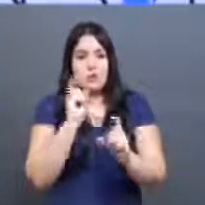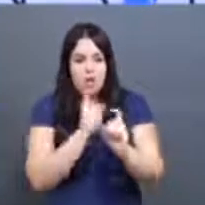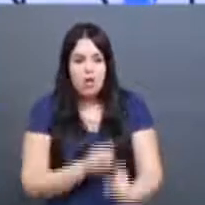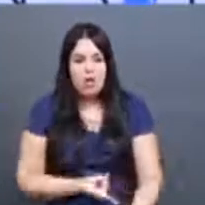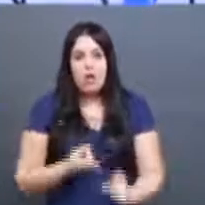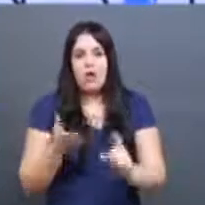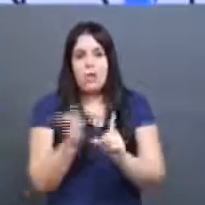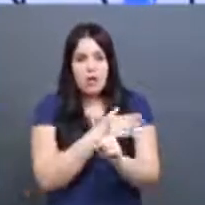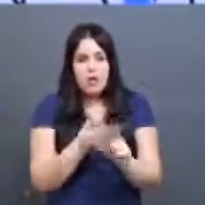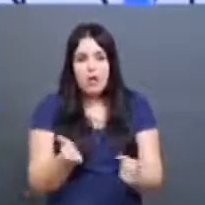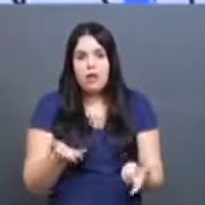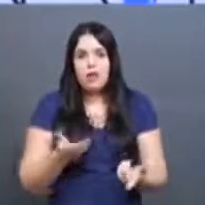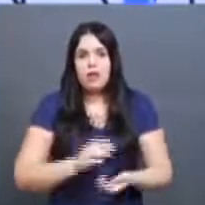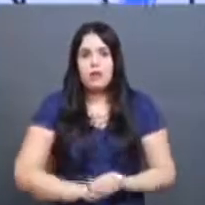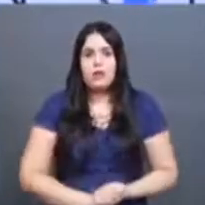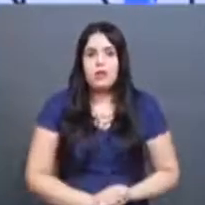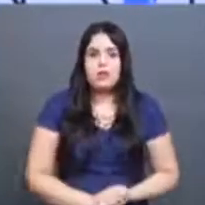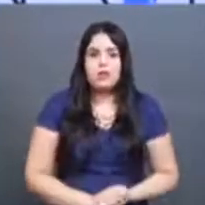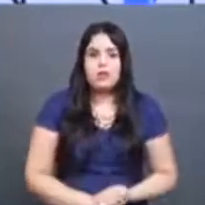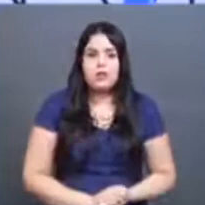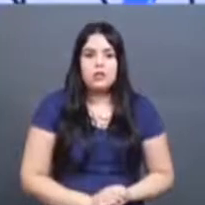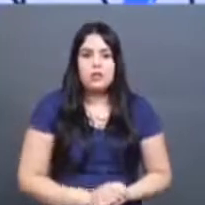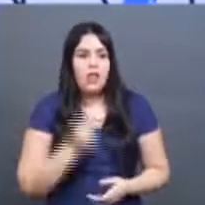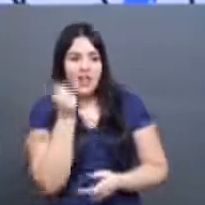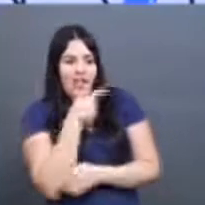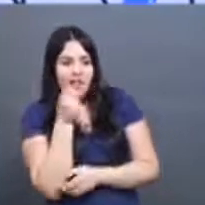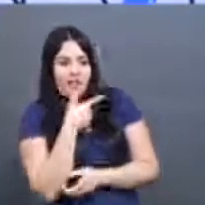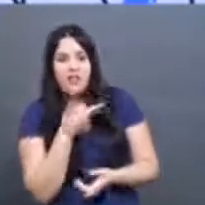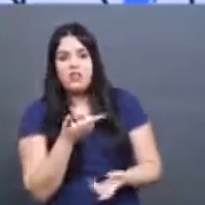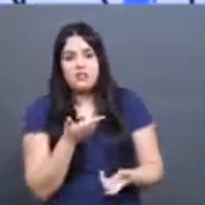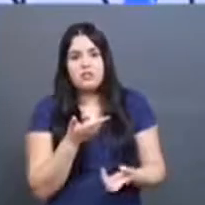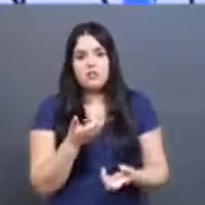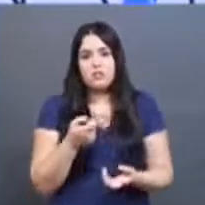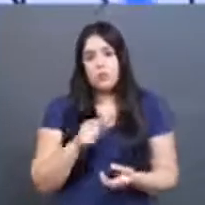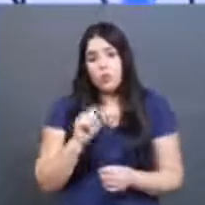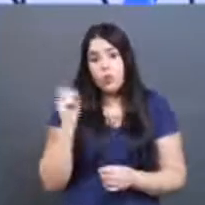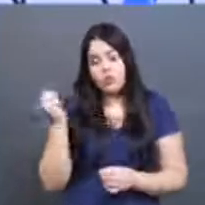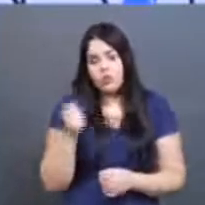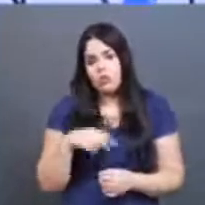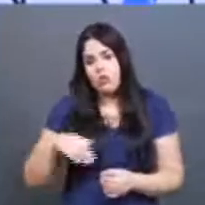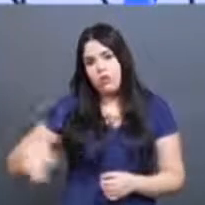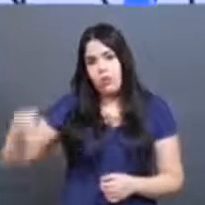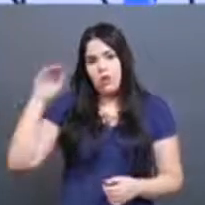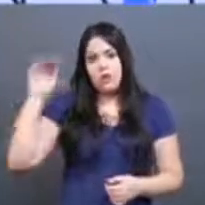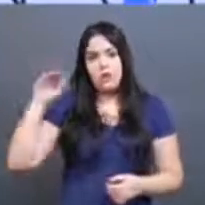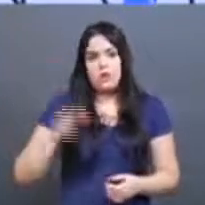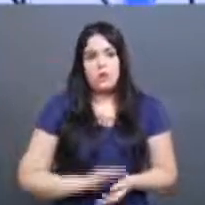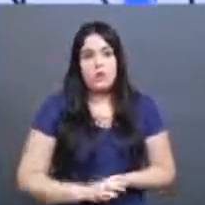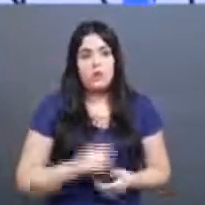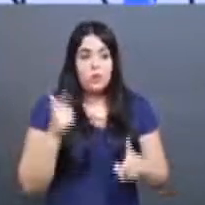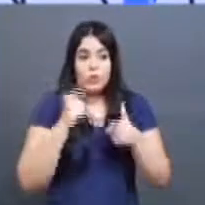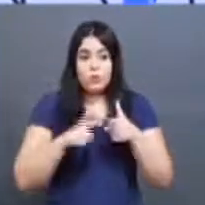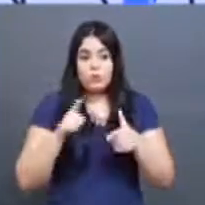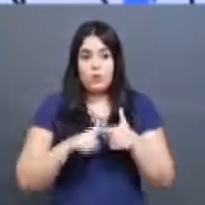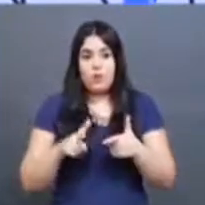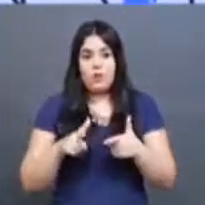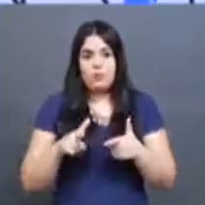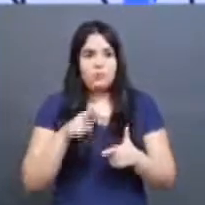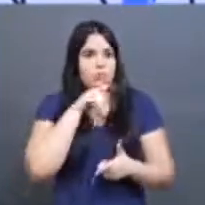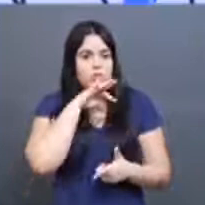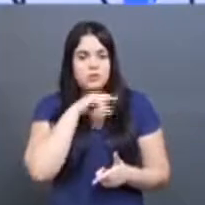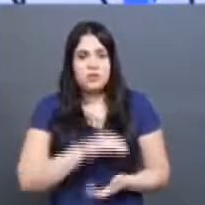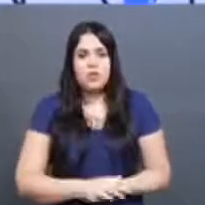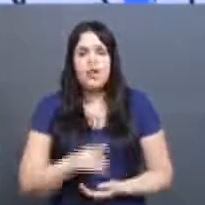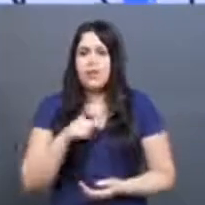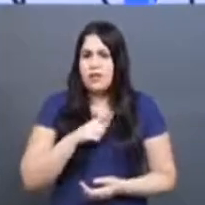de intimidação, de ridicularização do que um adulto. E, às vezes, os reflexos são muito mais danosos. Então, existem